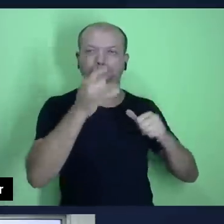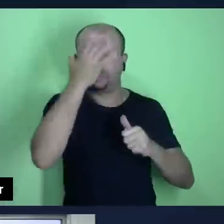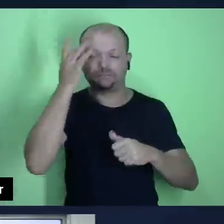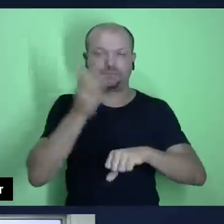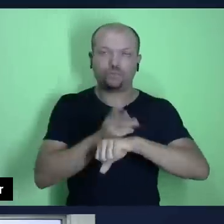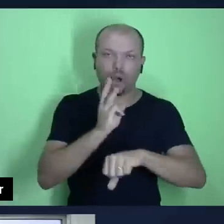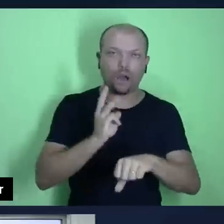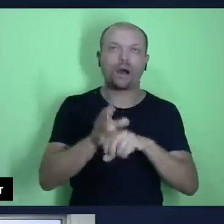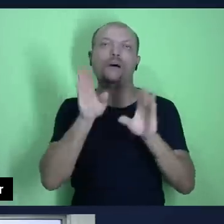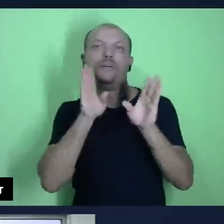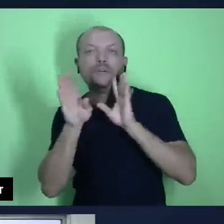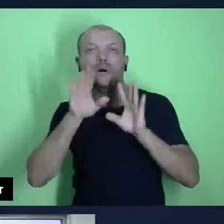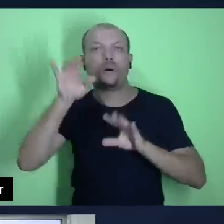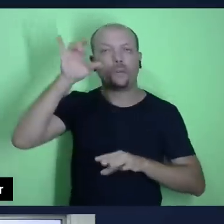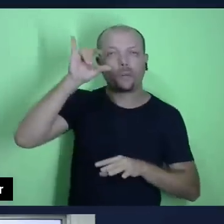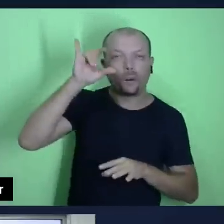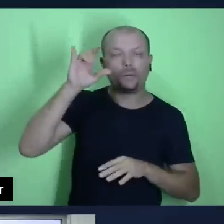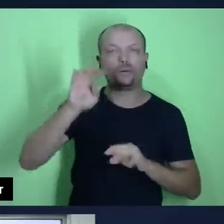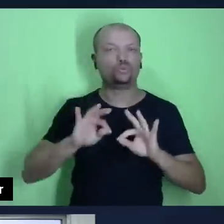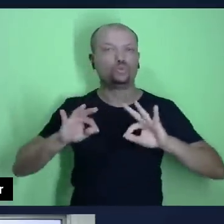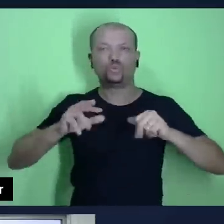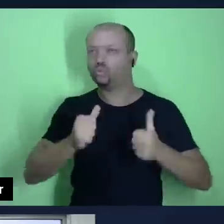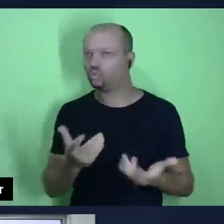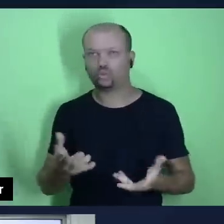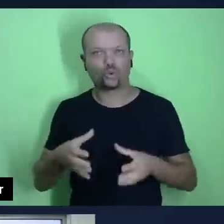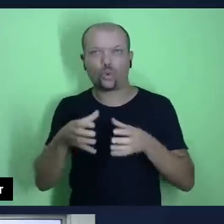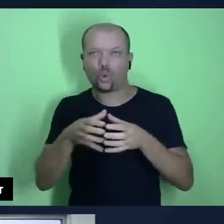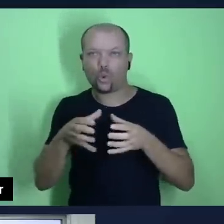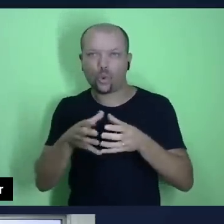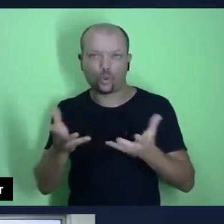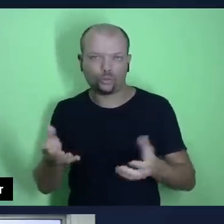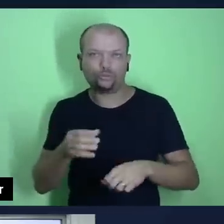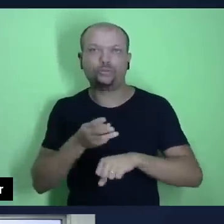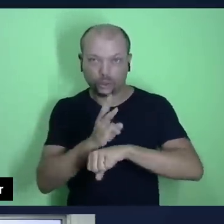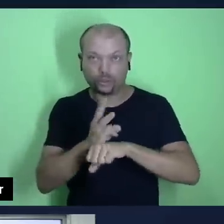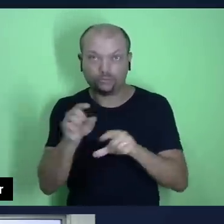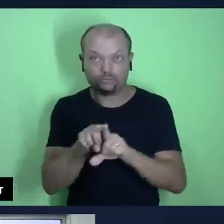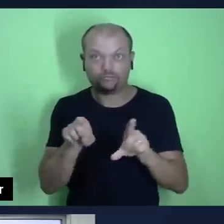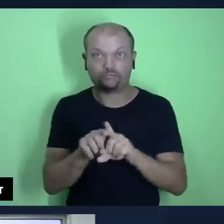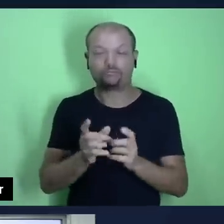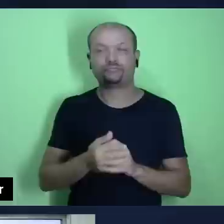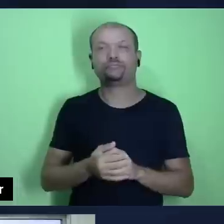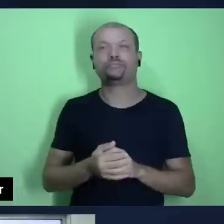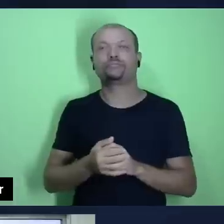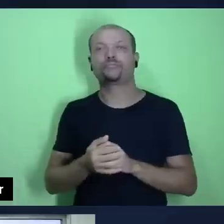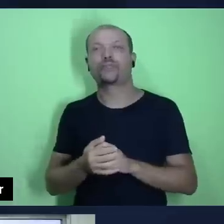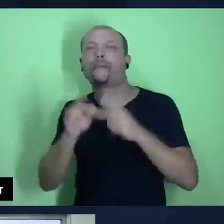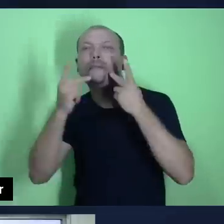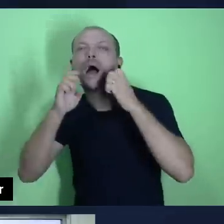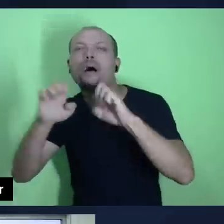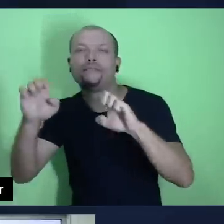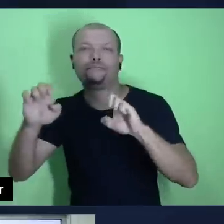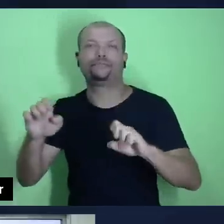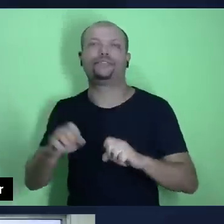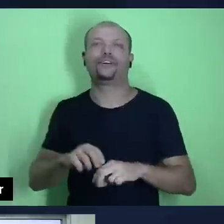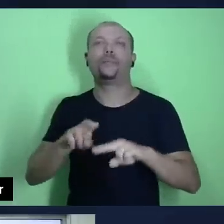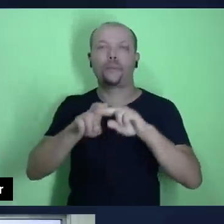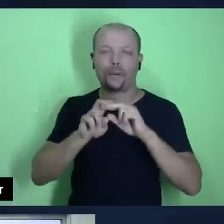sociais, compartilhe o nosso link nos seus grupos de WhatsApp, enfim, leve este conteúdo para outros